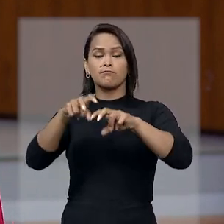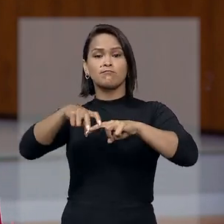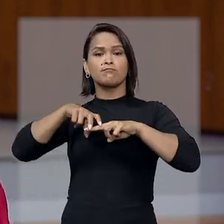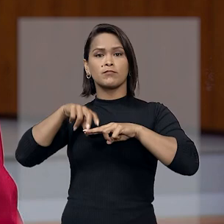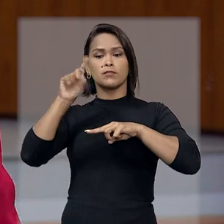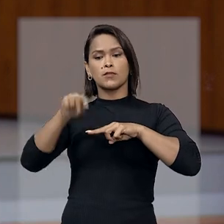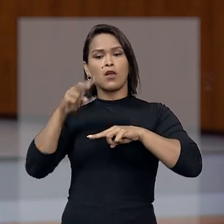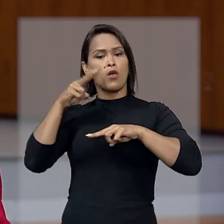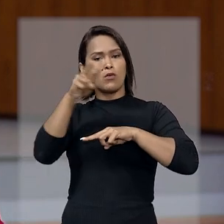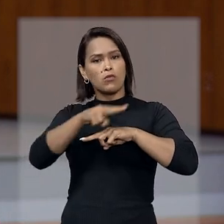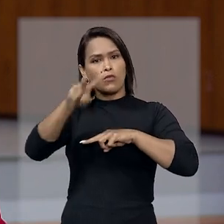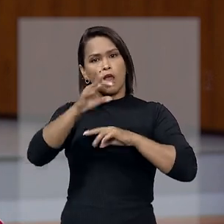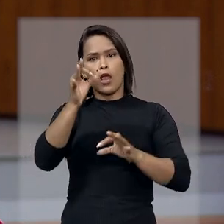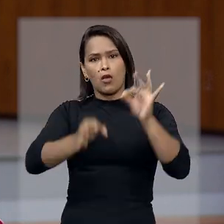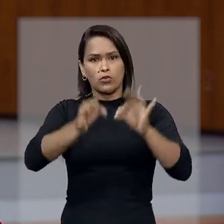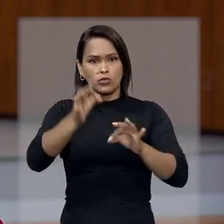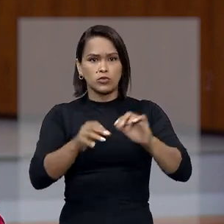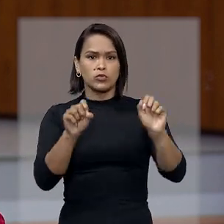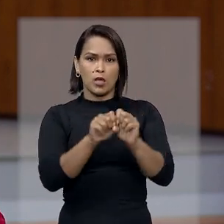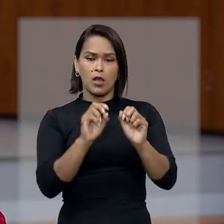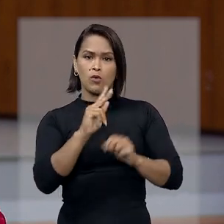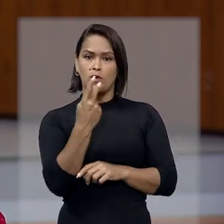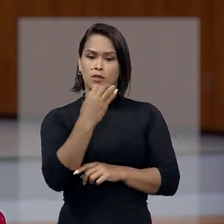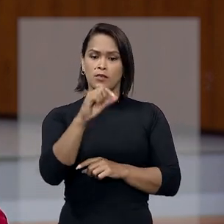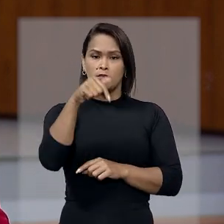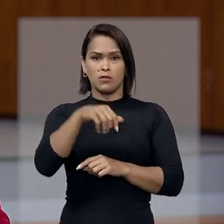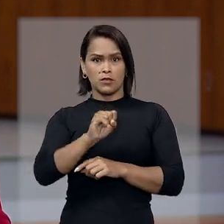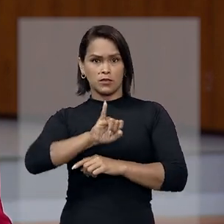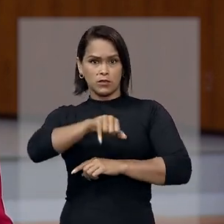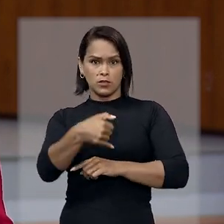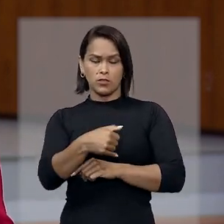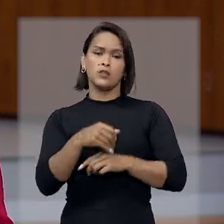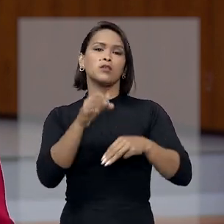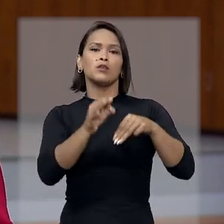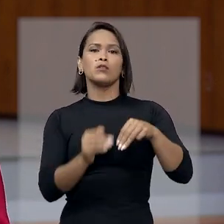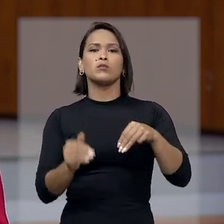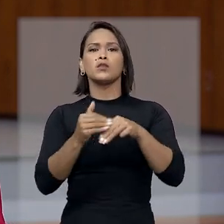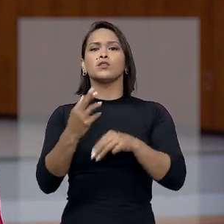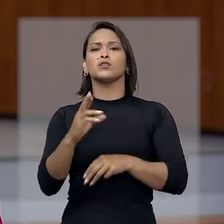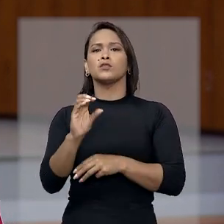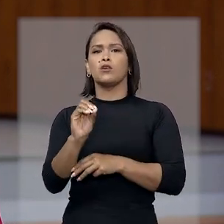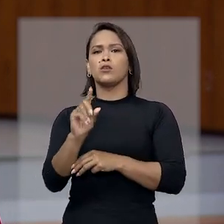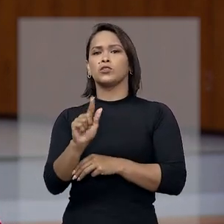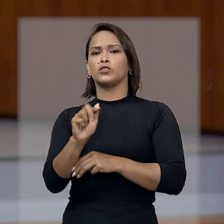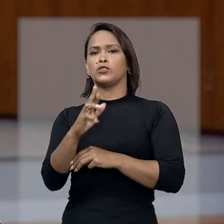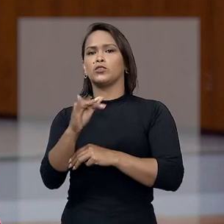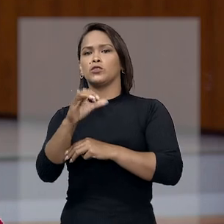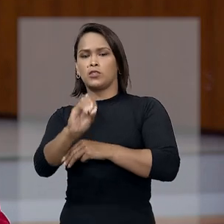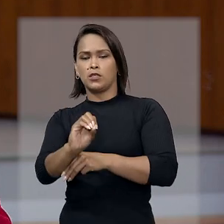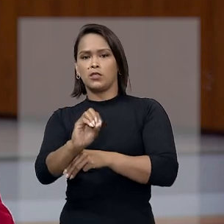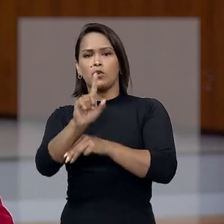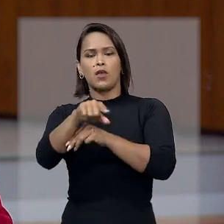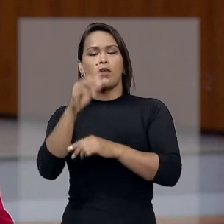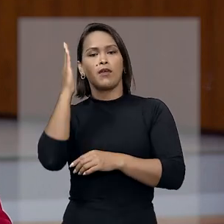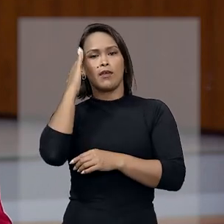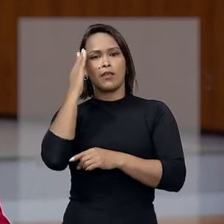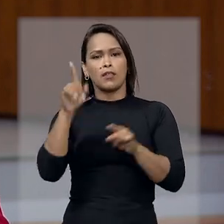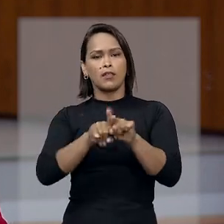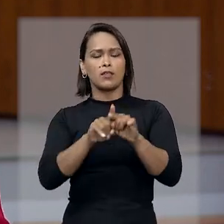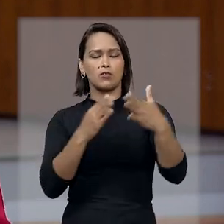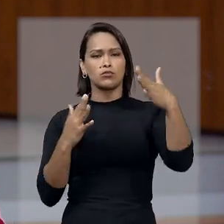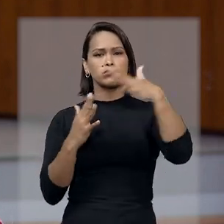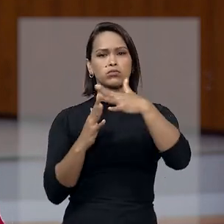Ao julgar o abescorpos aqui no STJ, o ministro Rogério Schietti Cruz entendeu que as